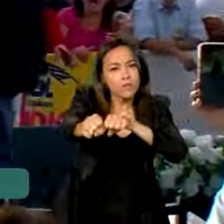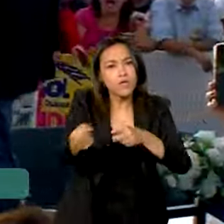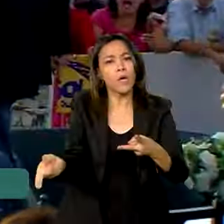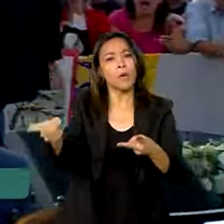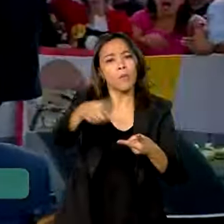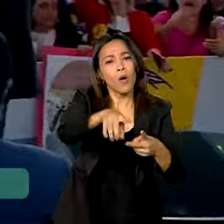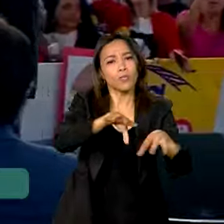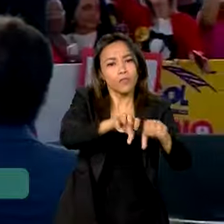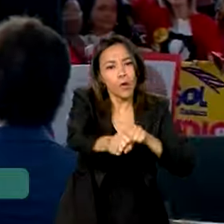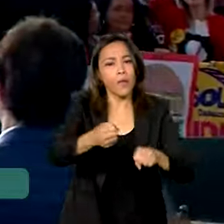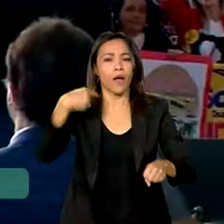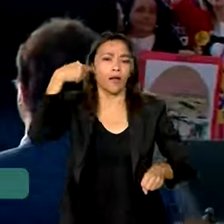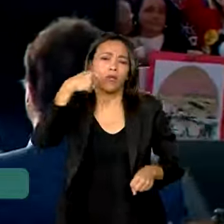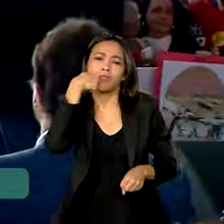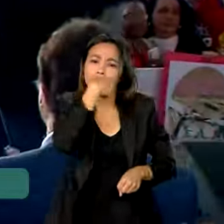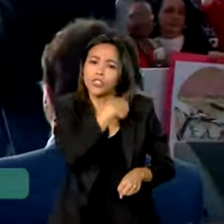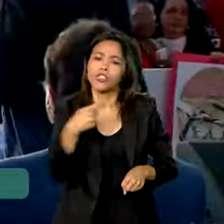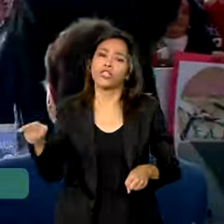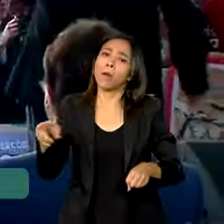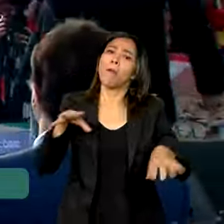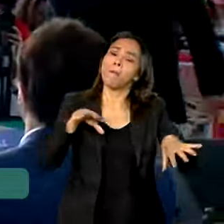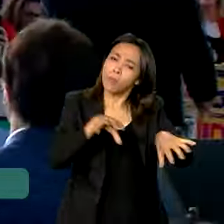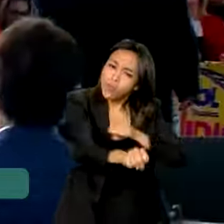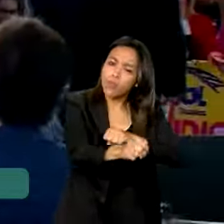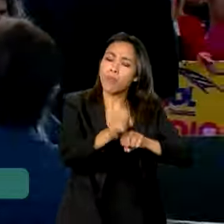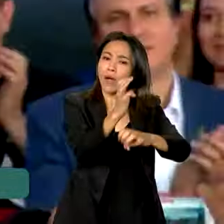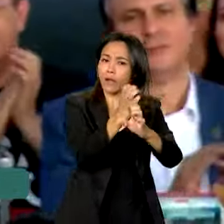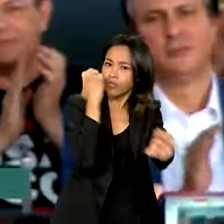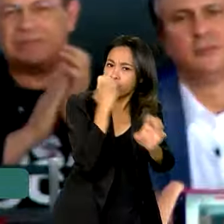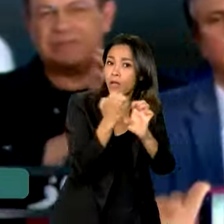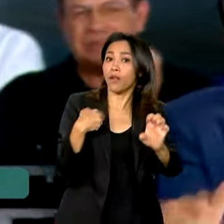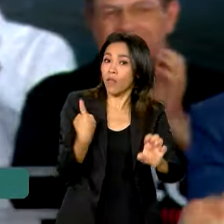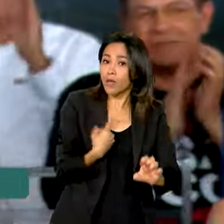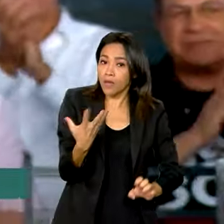possa ser quem era. É isso que nós queremos.